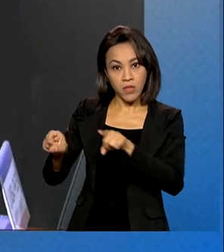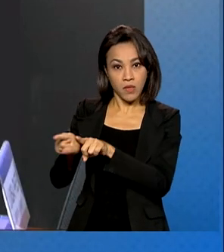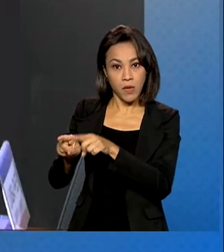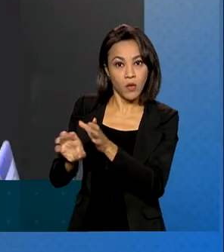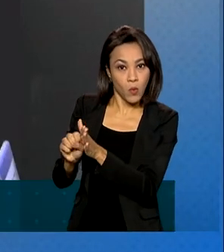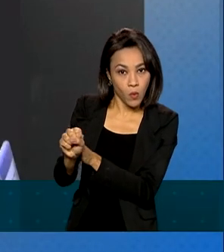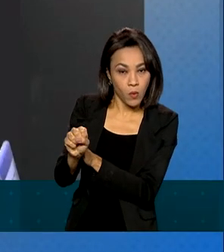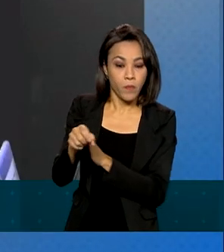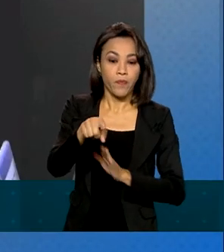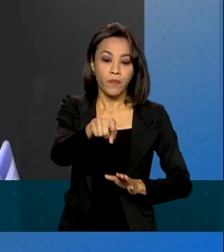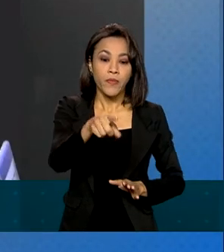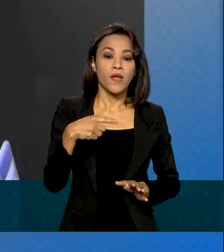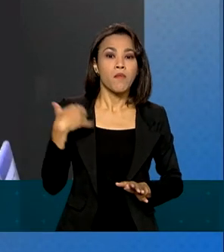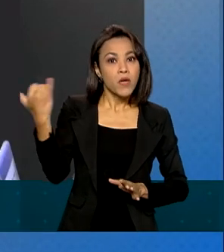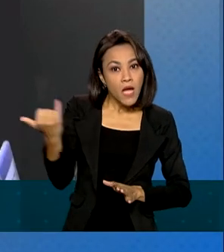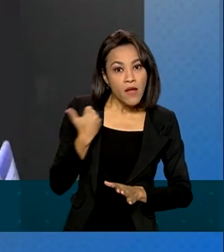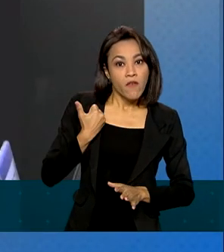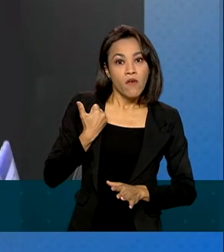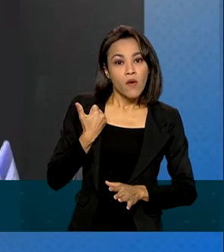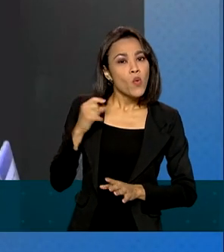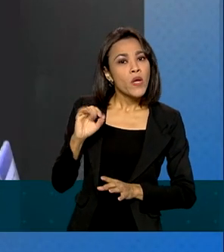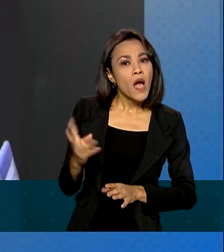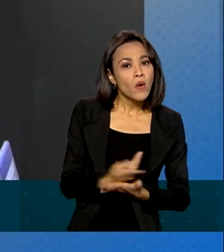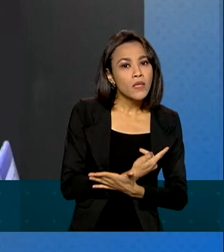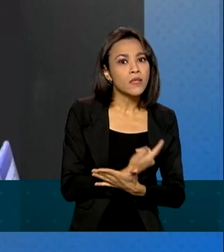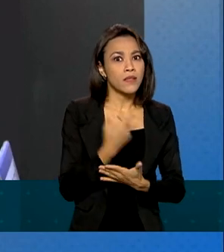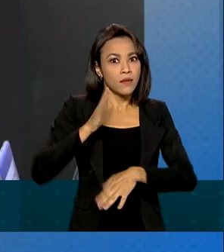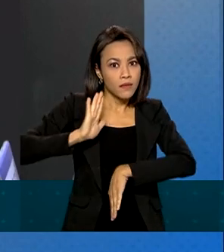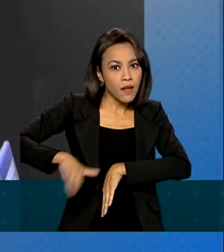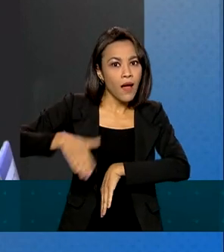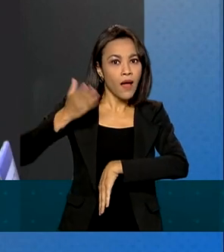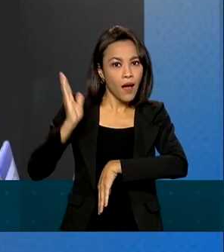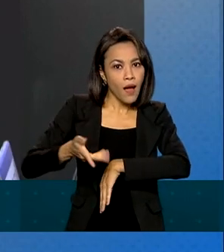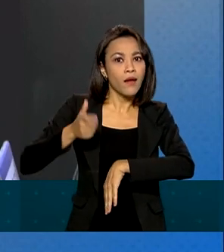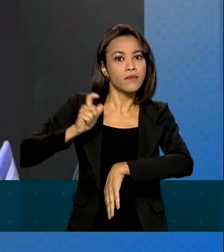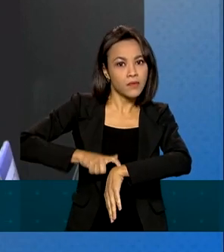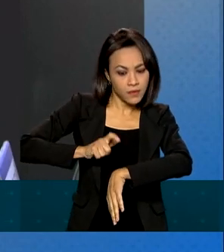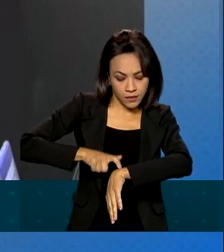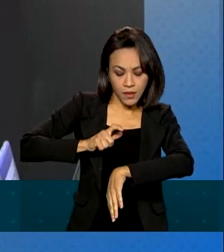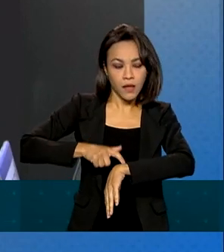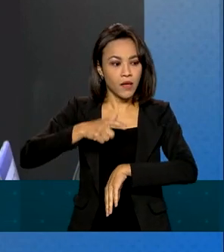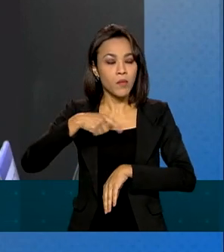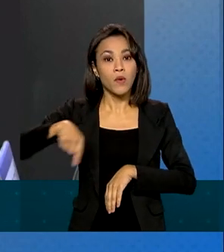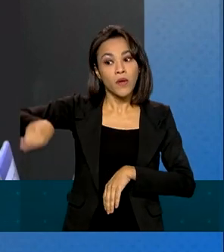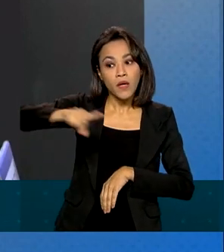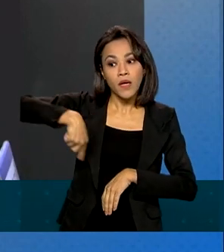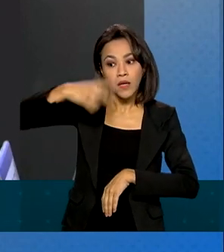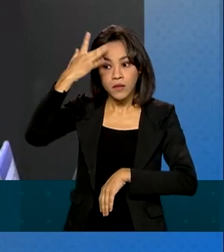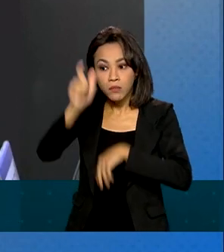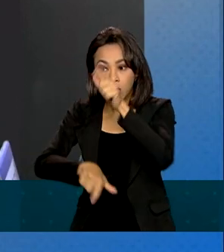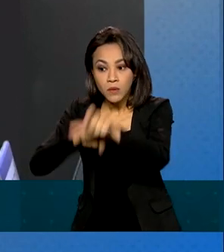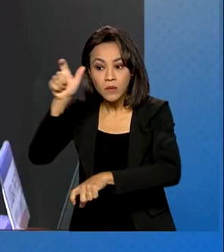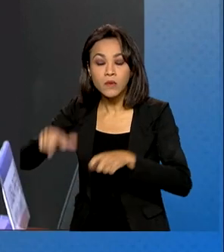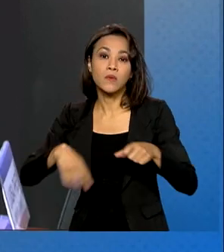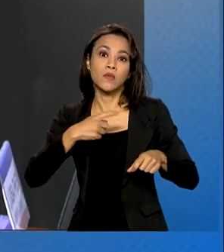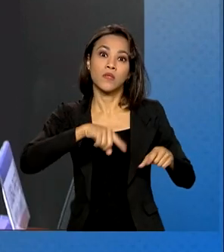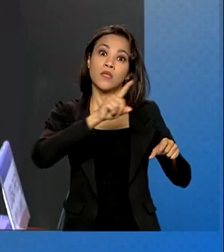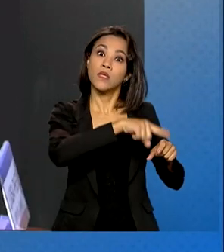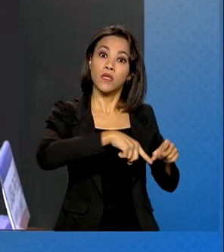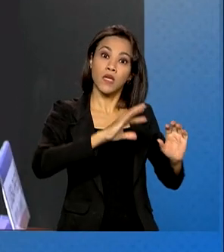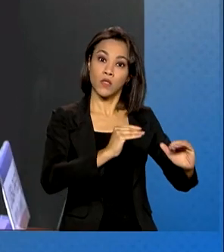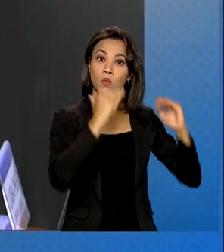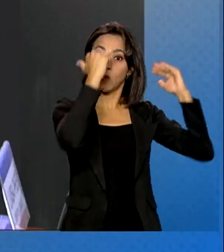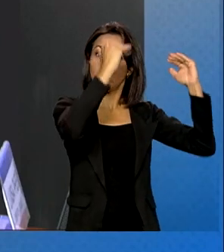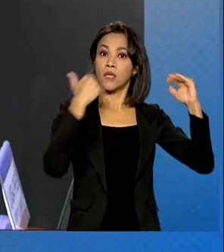recebe a informação de que ele pode acontecer? Mais tempo há para que a população e as autoridades possam tomar decisões.